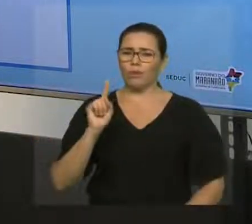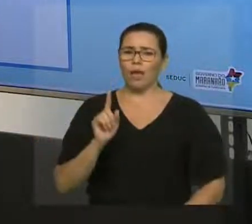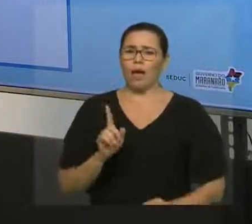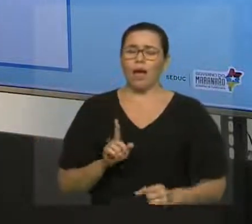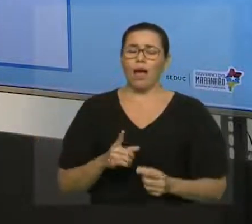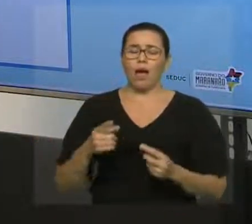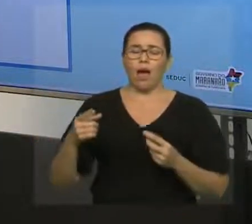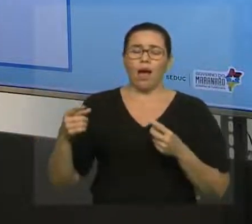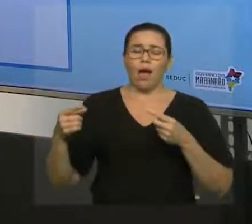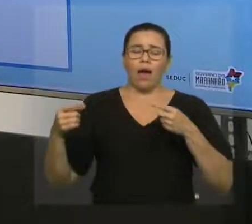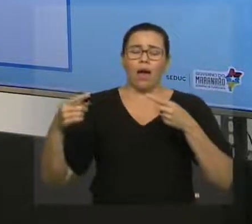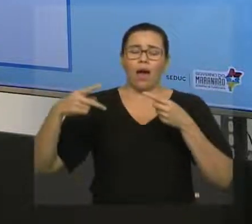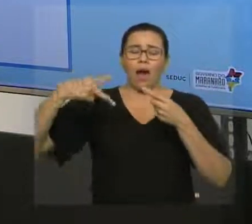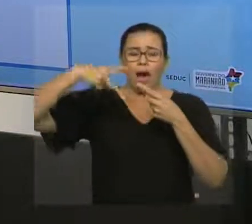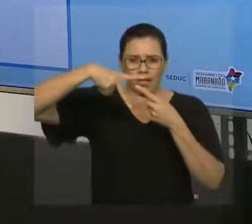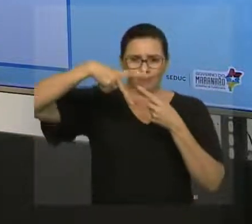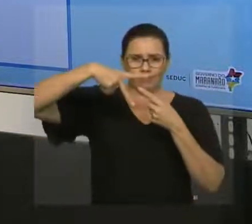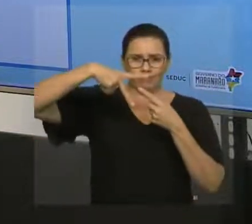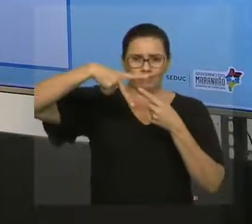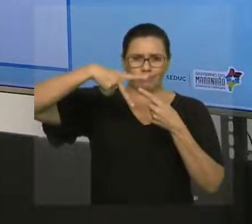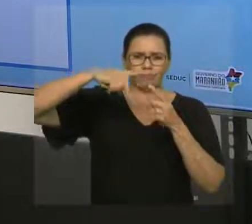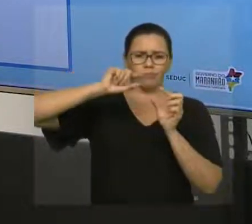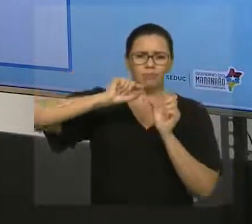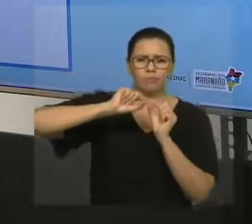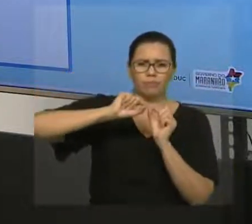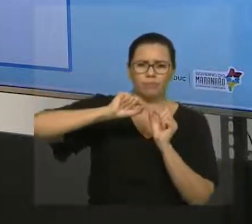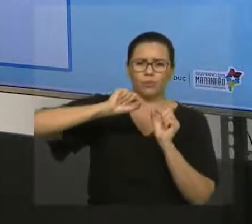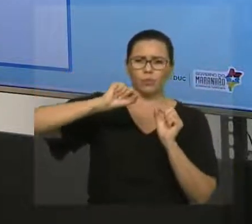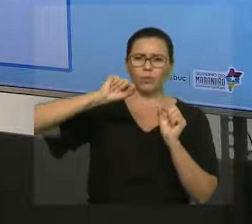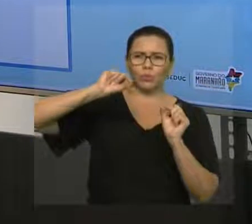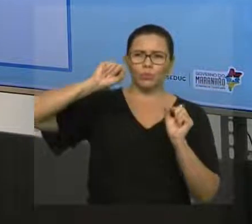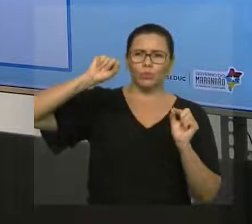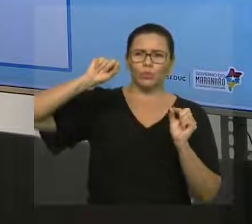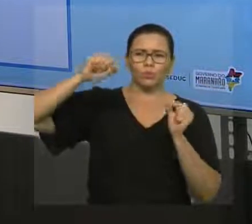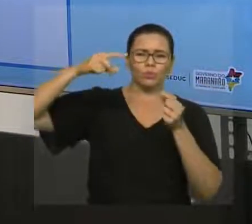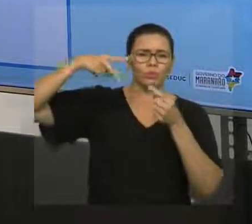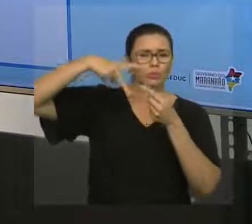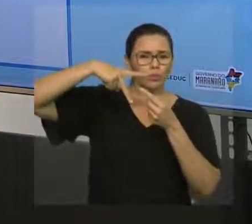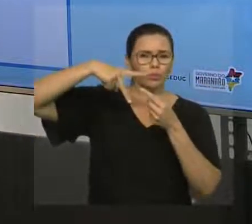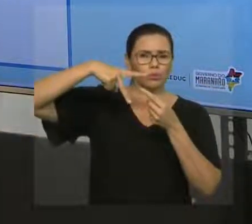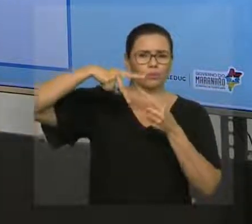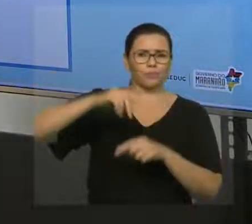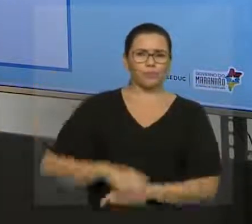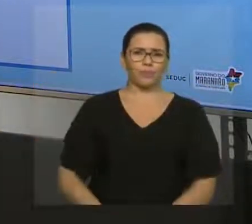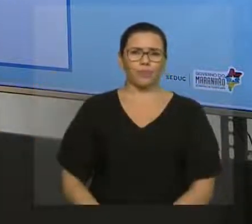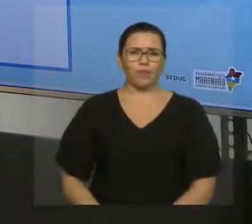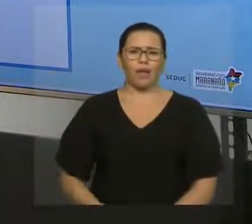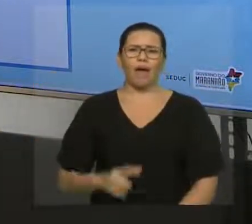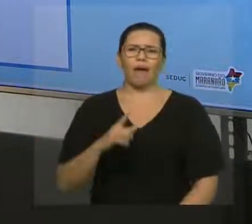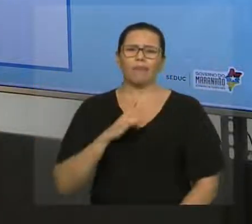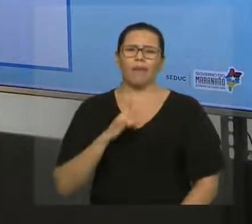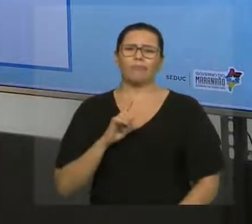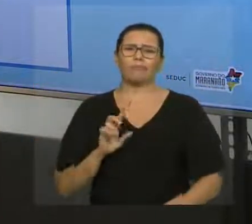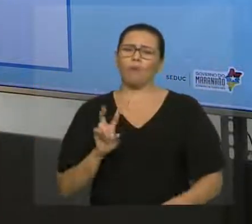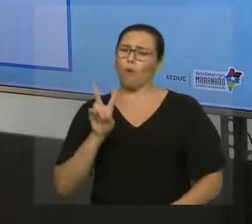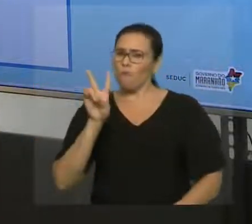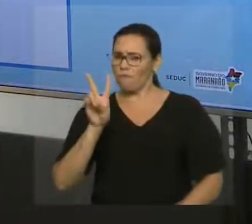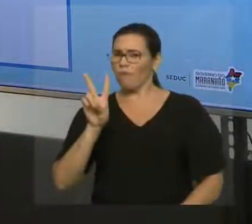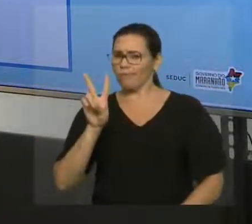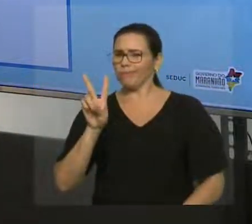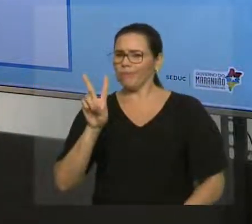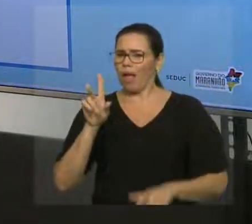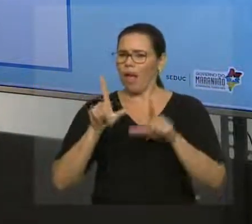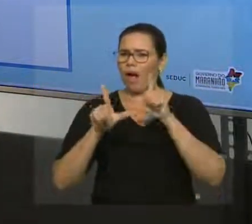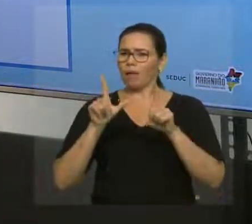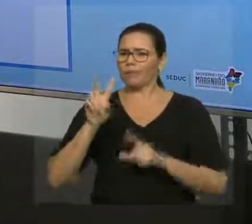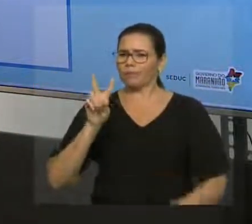representa. Essa seta representa um vetor, que eu estou representando pela letrinha V. Em cima da letrinha, todas as vezes que você for representar